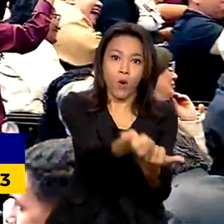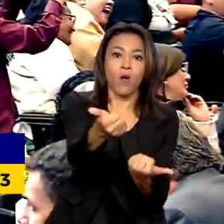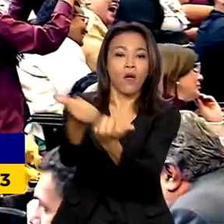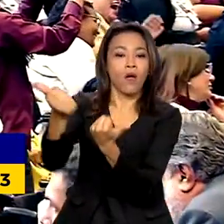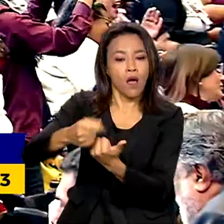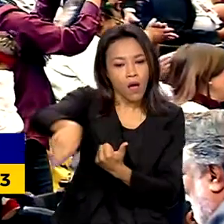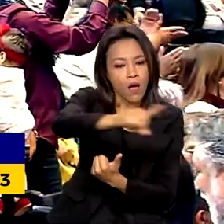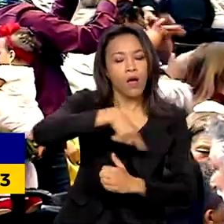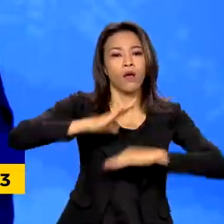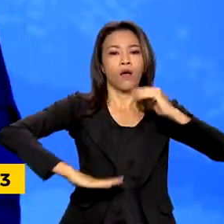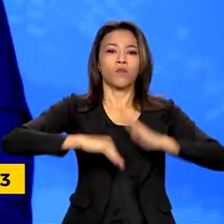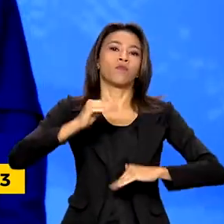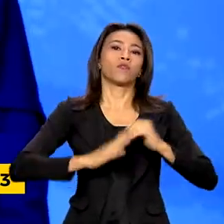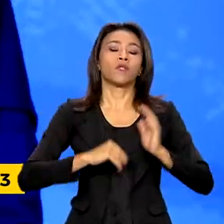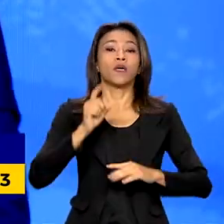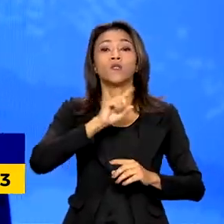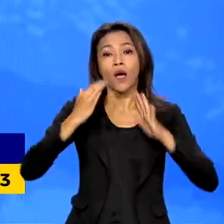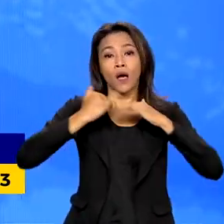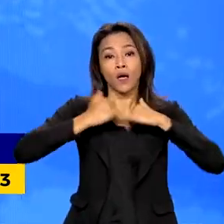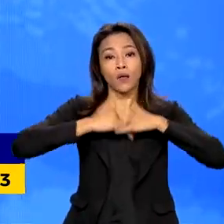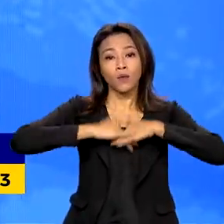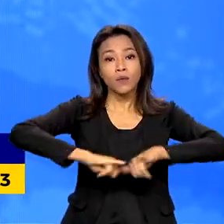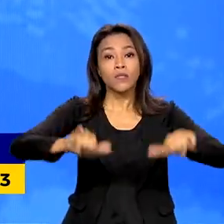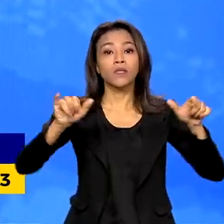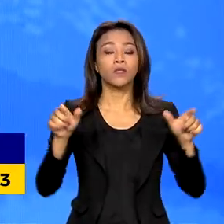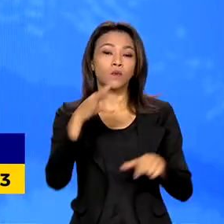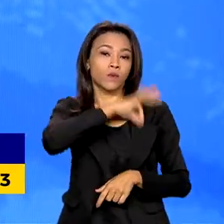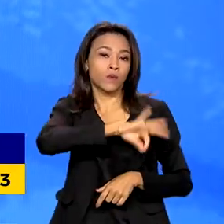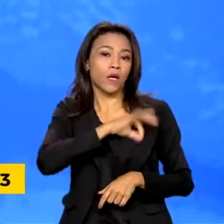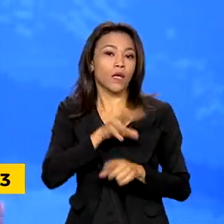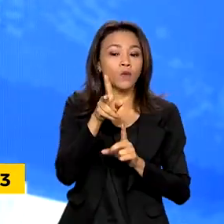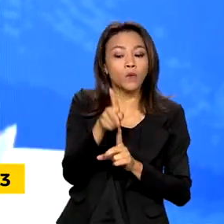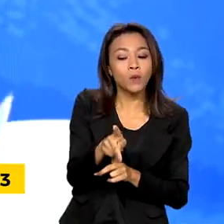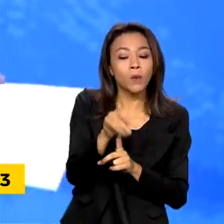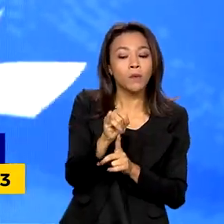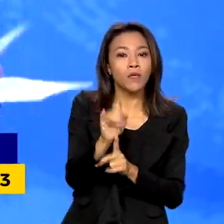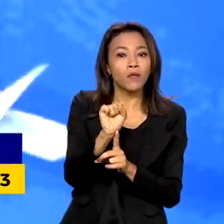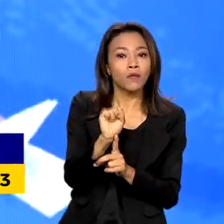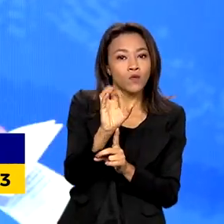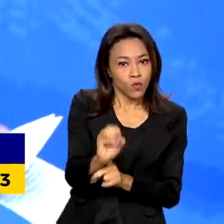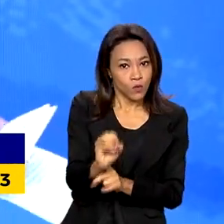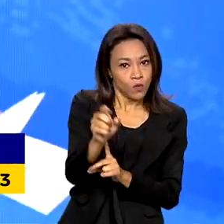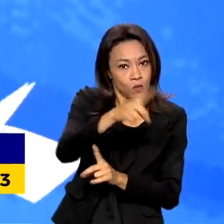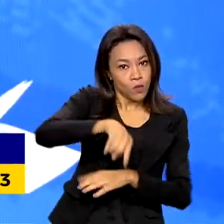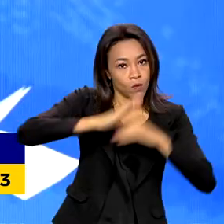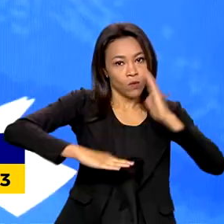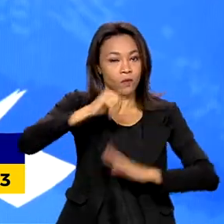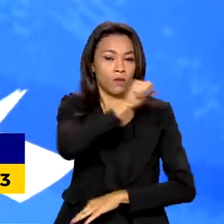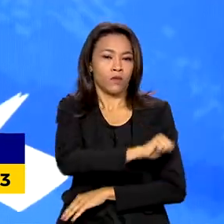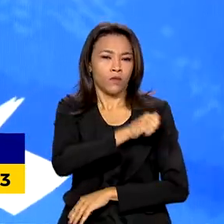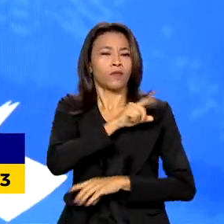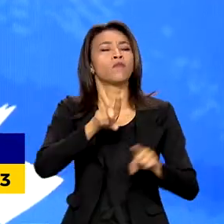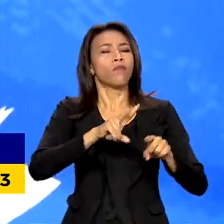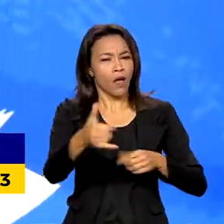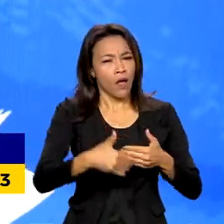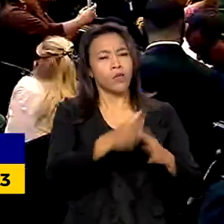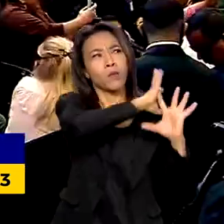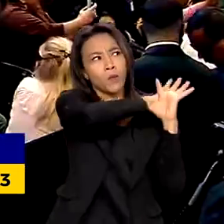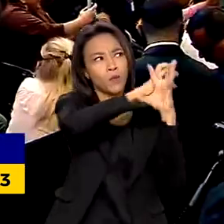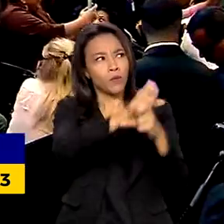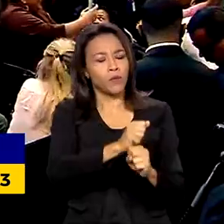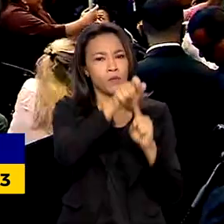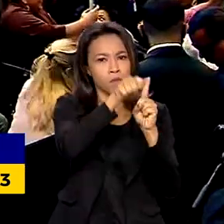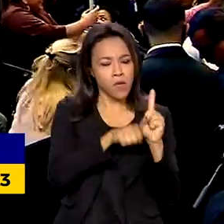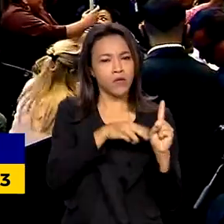com anúncio do pagamento do piso salarial da infragem aos profissionais do SUS, com valores retroativos desde maio,